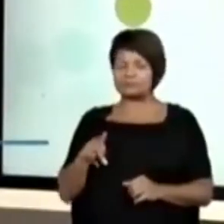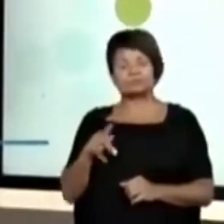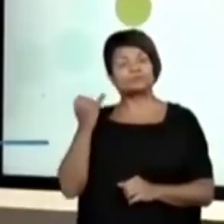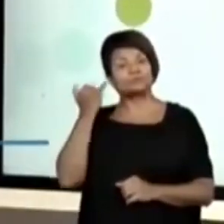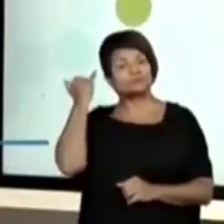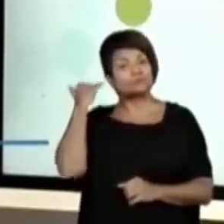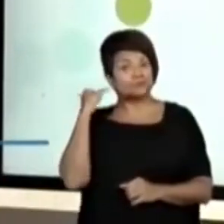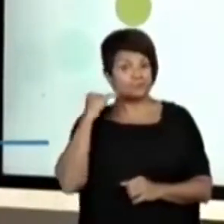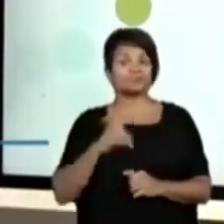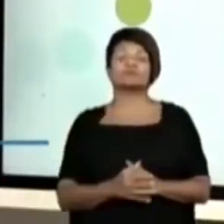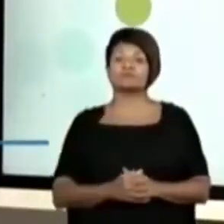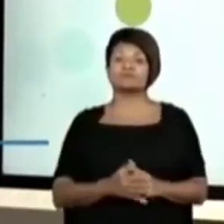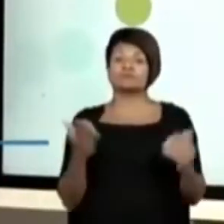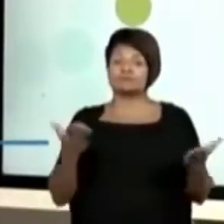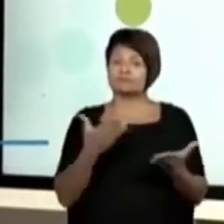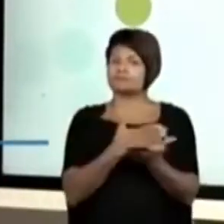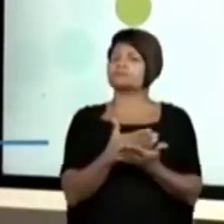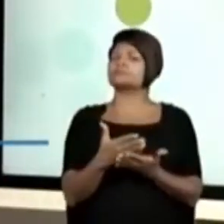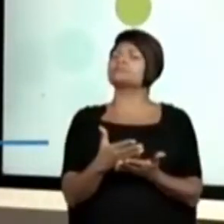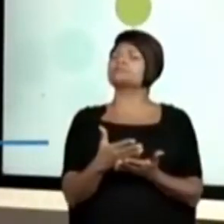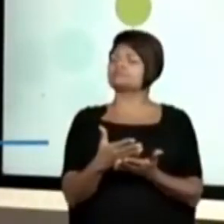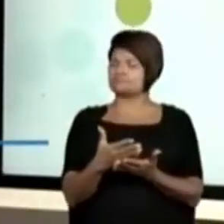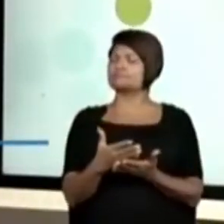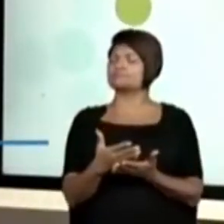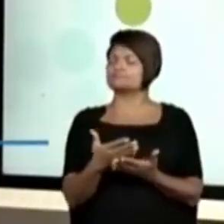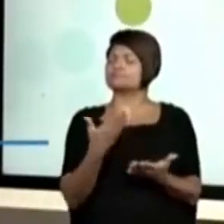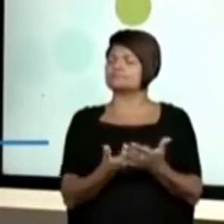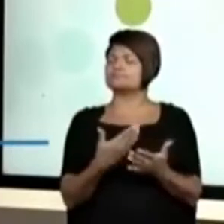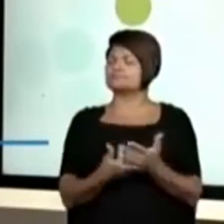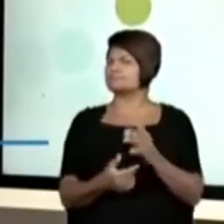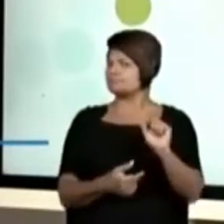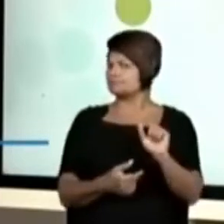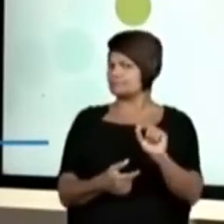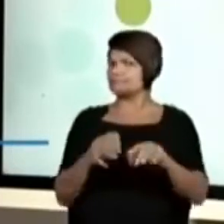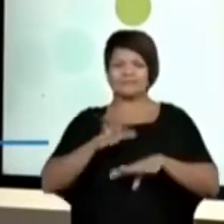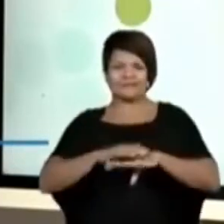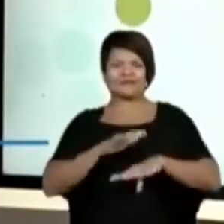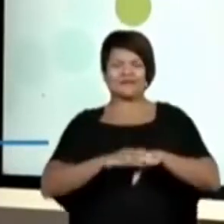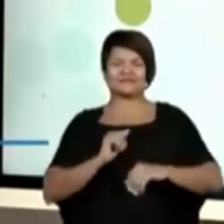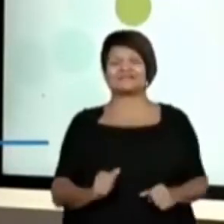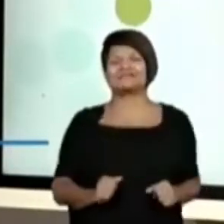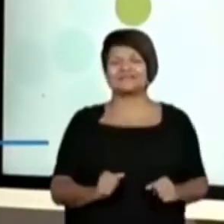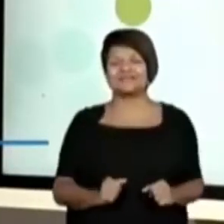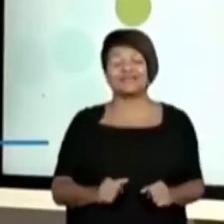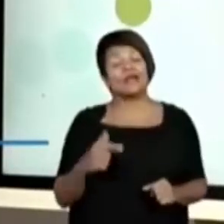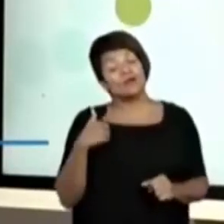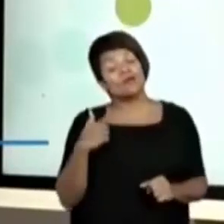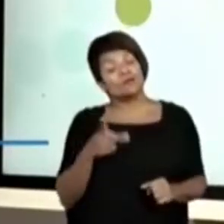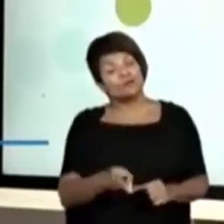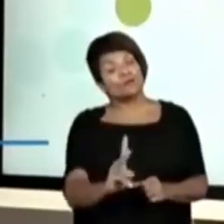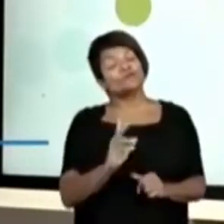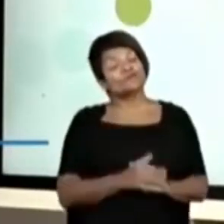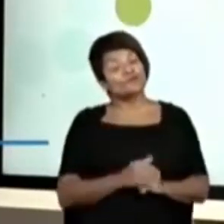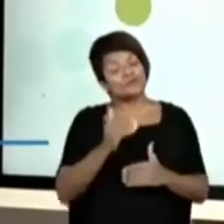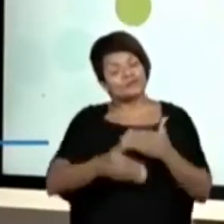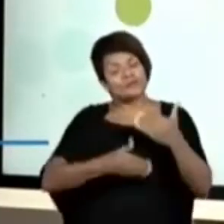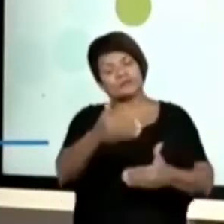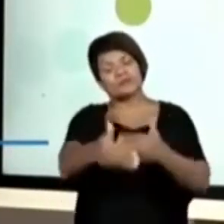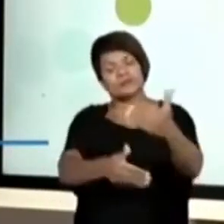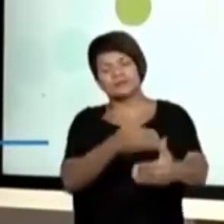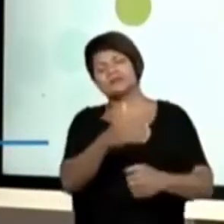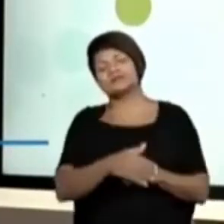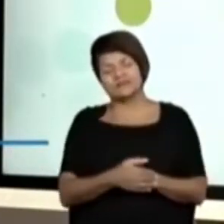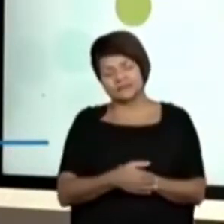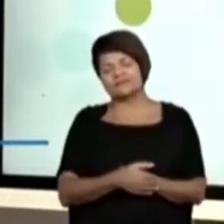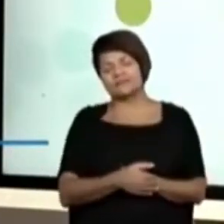Nadeu e hoje nós vamos começar mais uma aula de matemática. Nós vamos continuar desenvolvendo a sequência didática 2 do